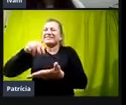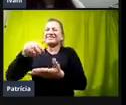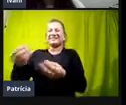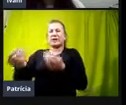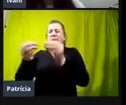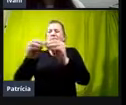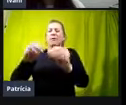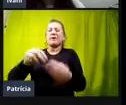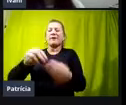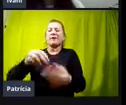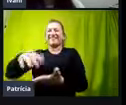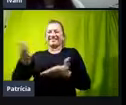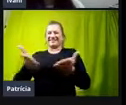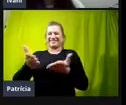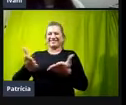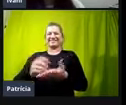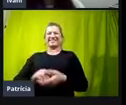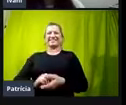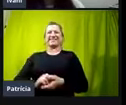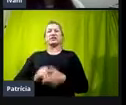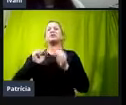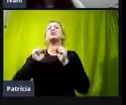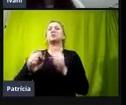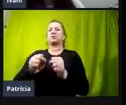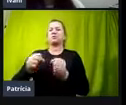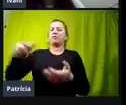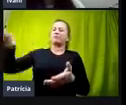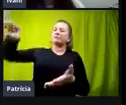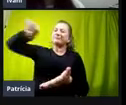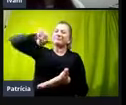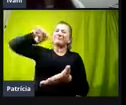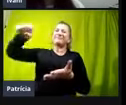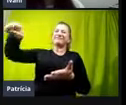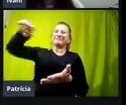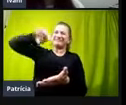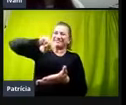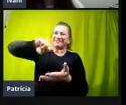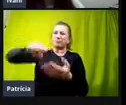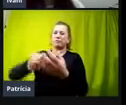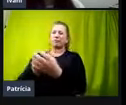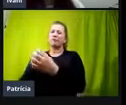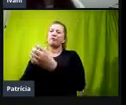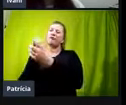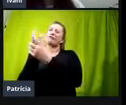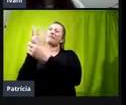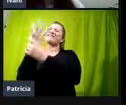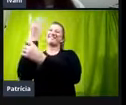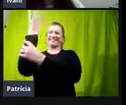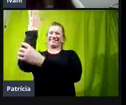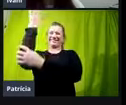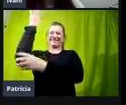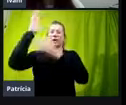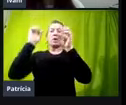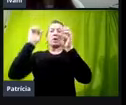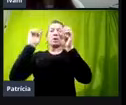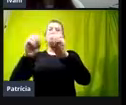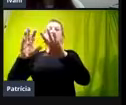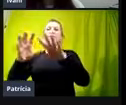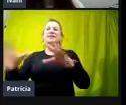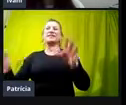nós, pra que a gente também possa regar, possa fazer florescer aí uma educação mais inclusiva,